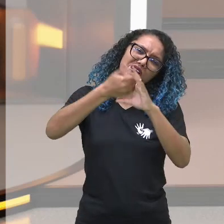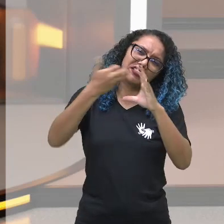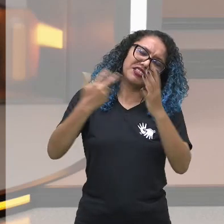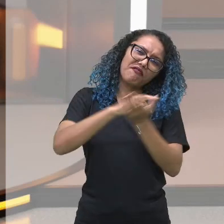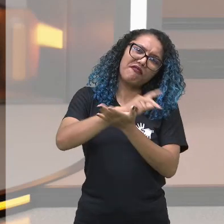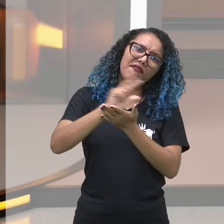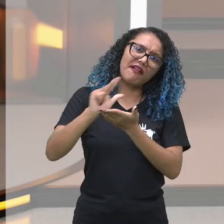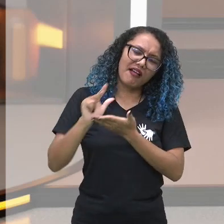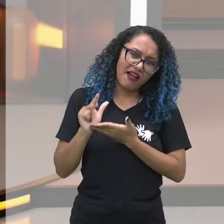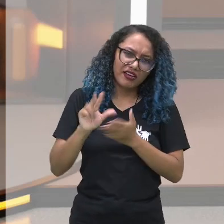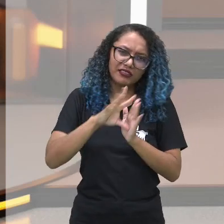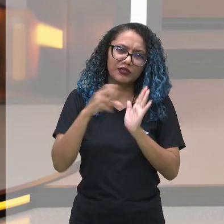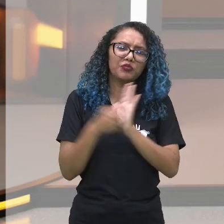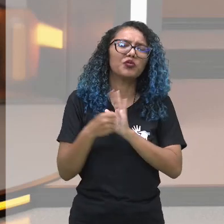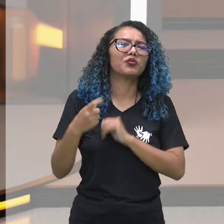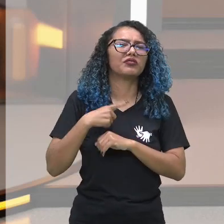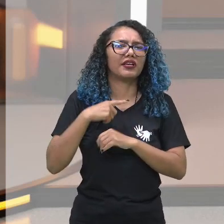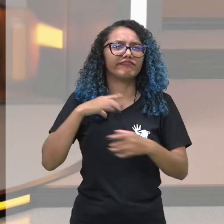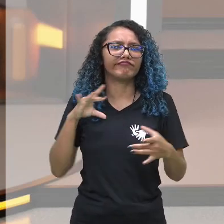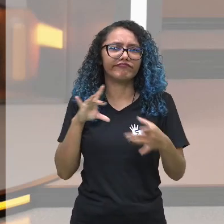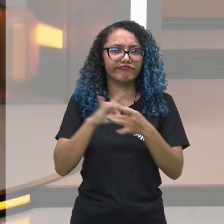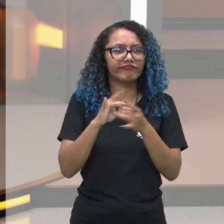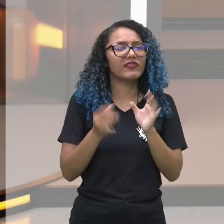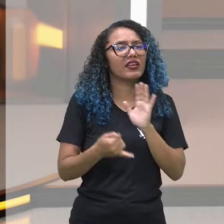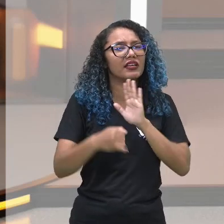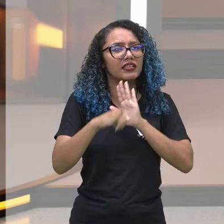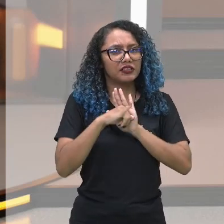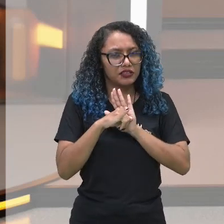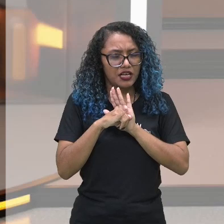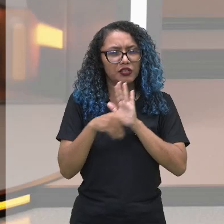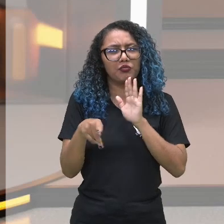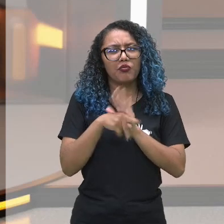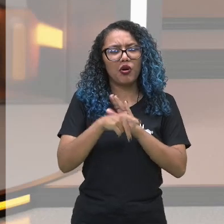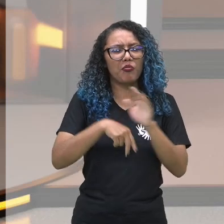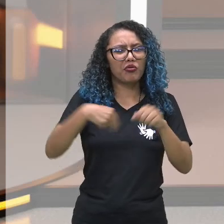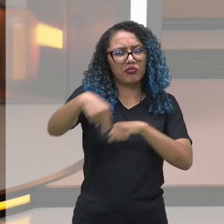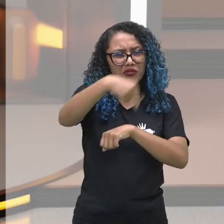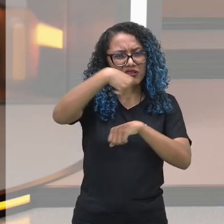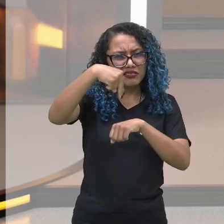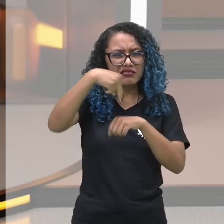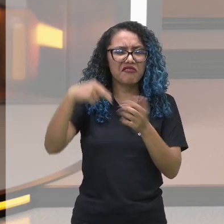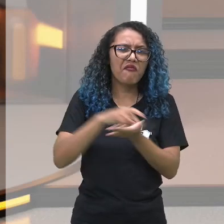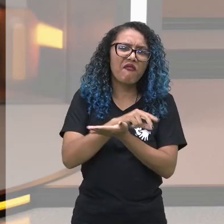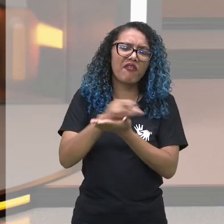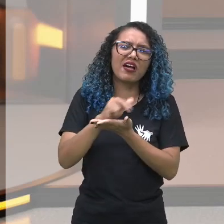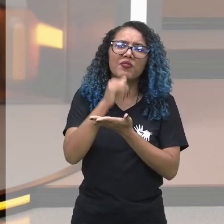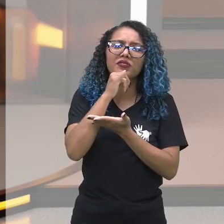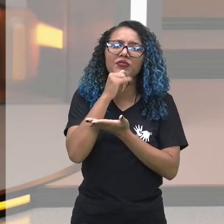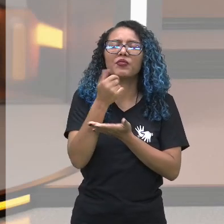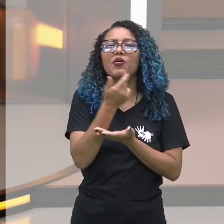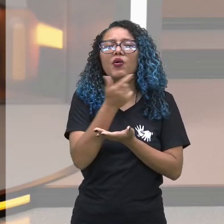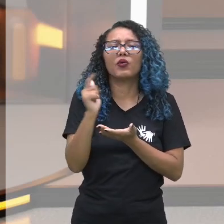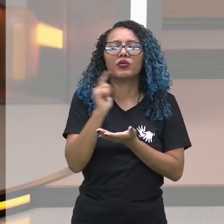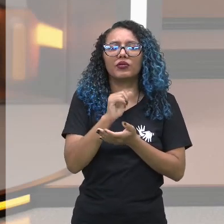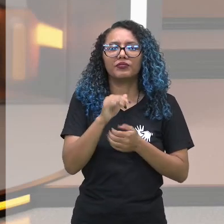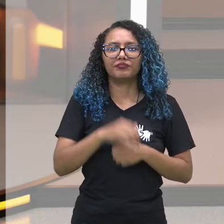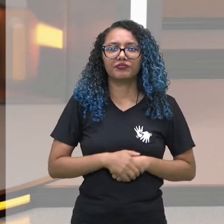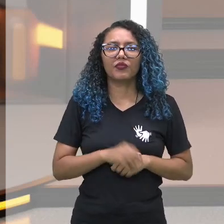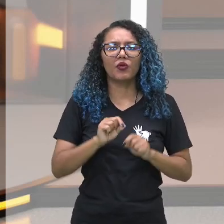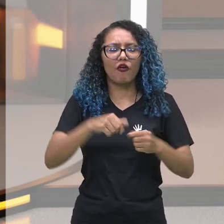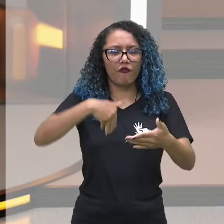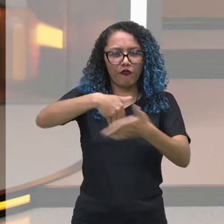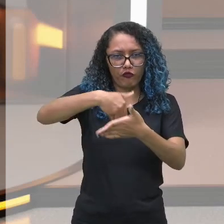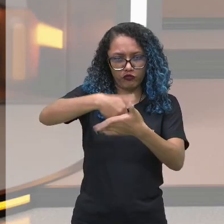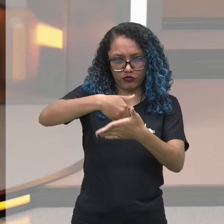simbólicos são eleitos. E estão associados à identidade de diversas nações. Outro exemplo do Brasil aqui. Que é o